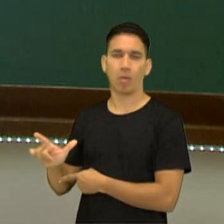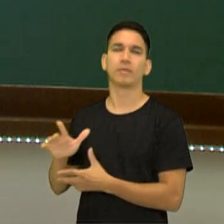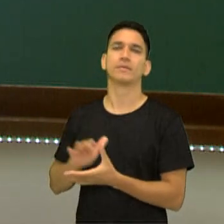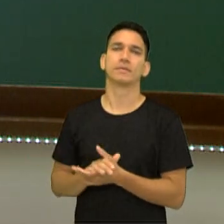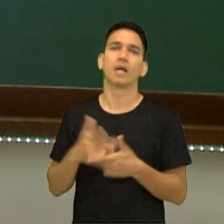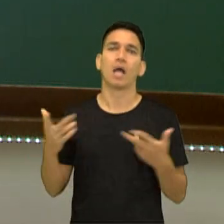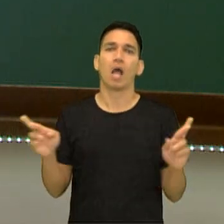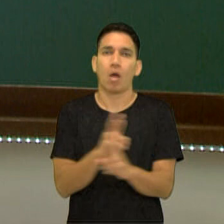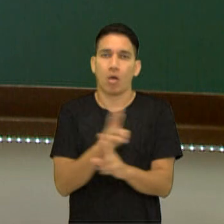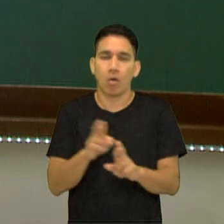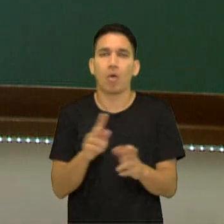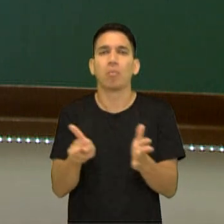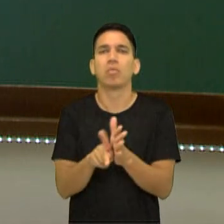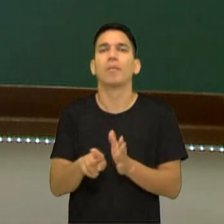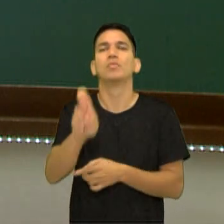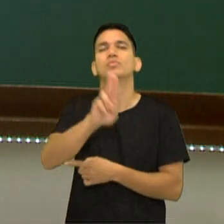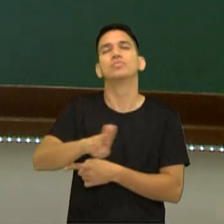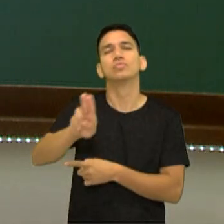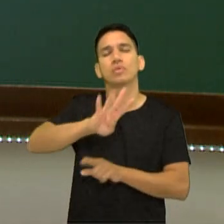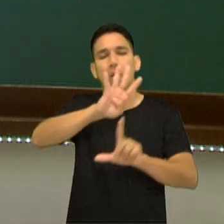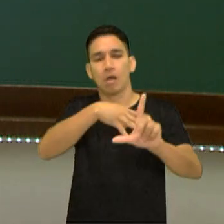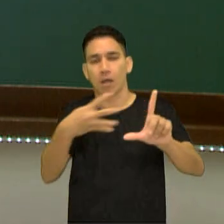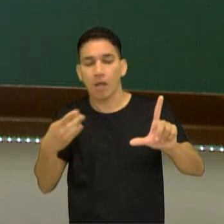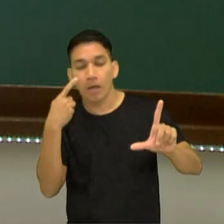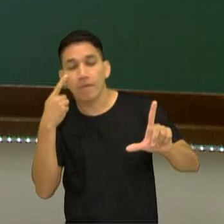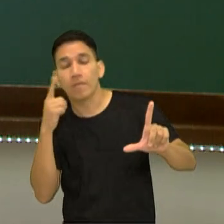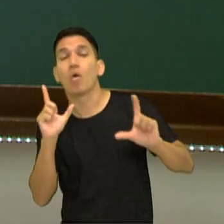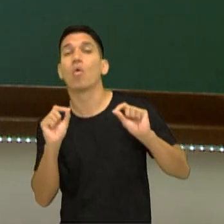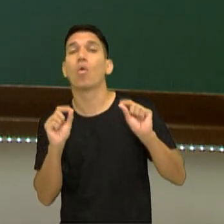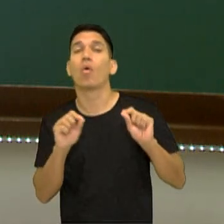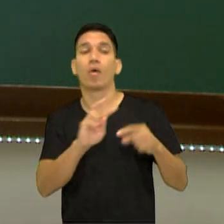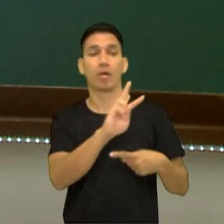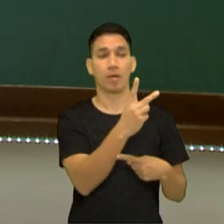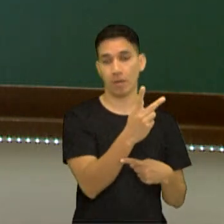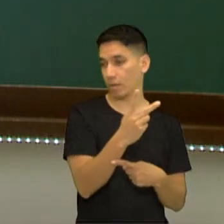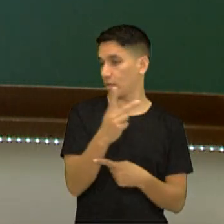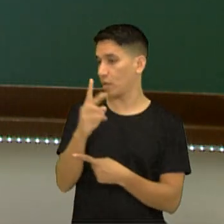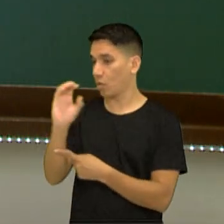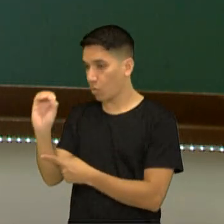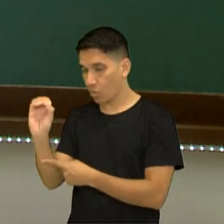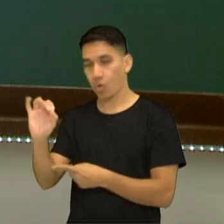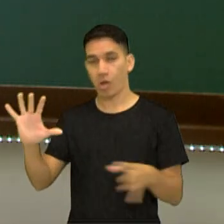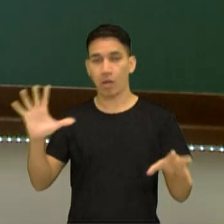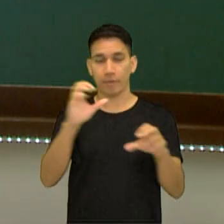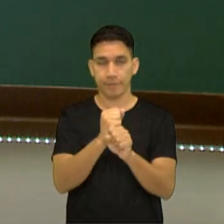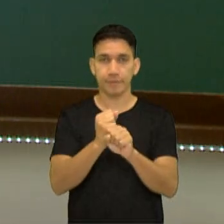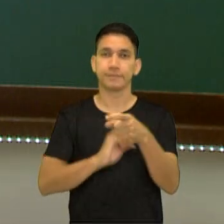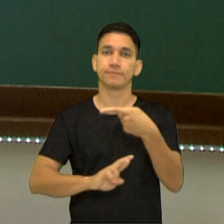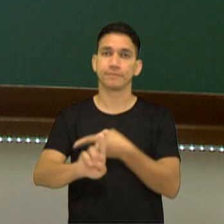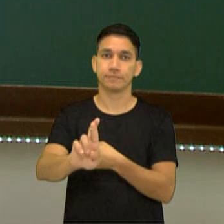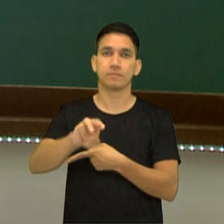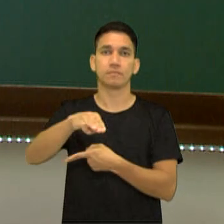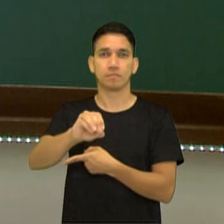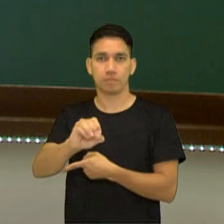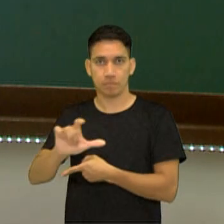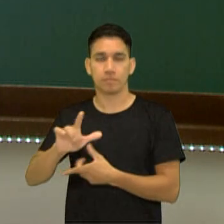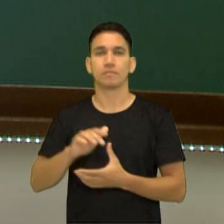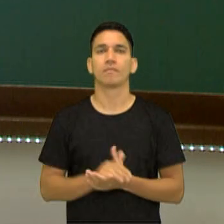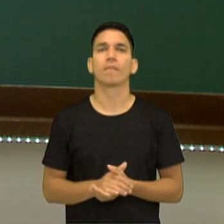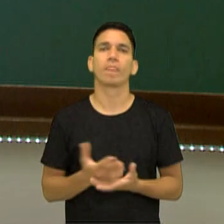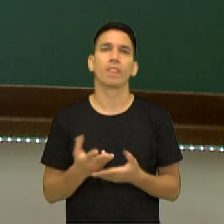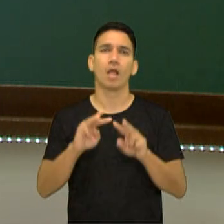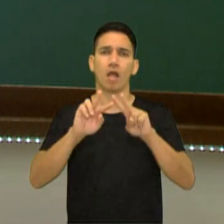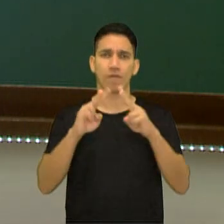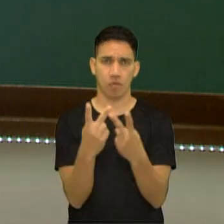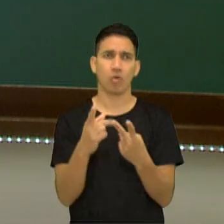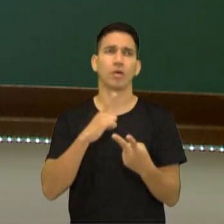utilizando a tabela periódica, vendo a massa molar do hidrogênio e do oxigênio, certo? Em volume, vale 22,4